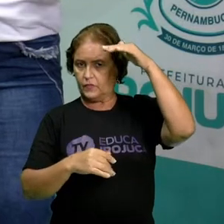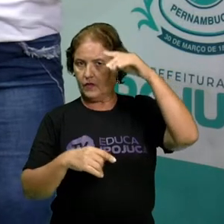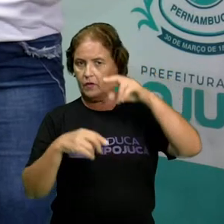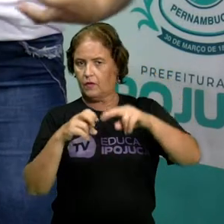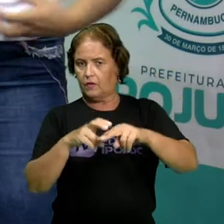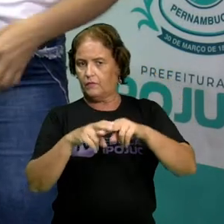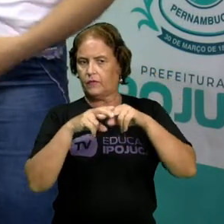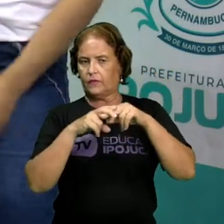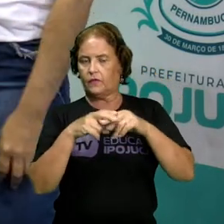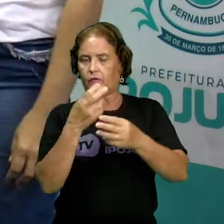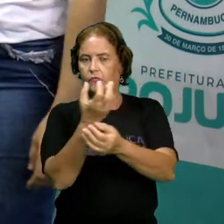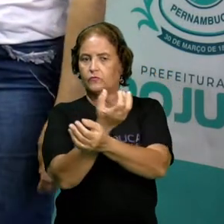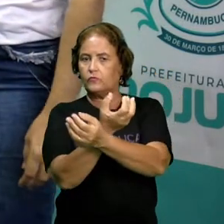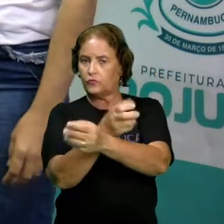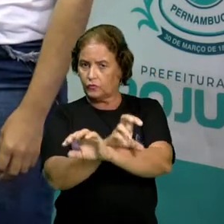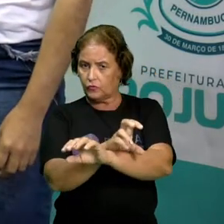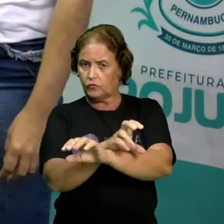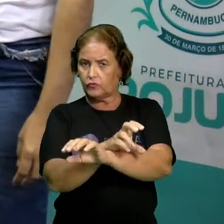crescendo.